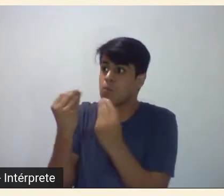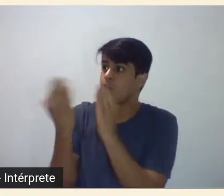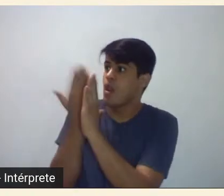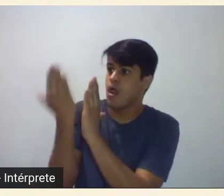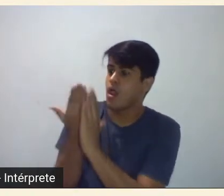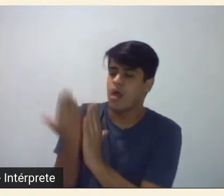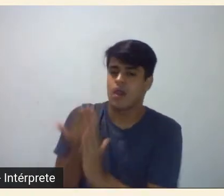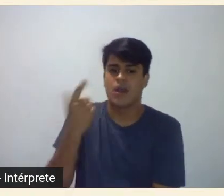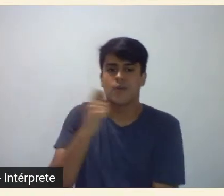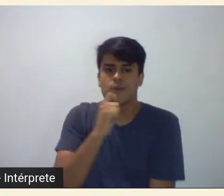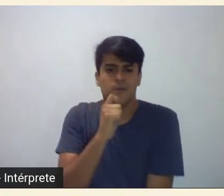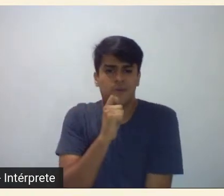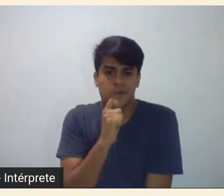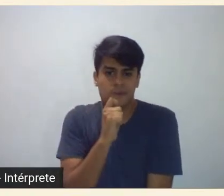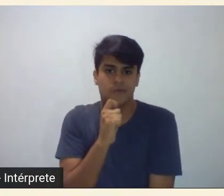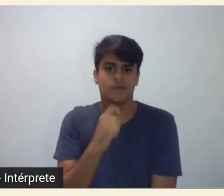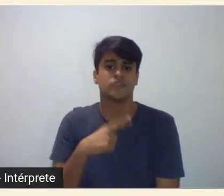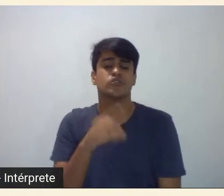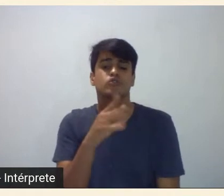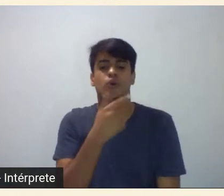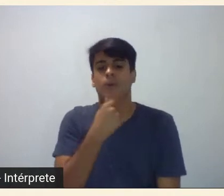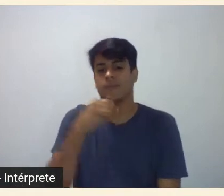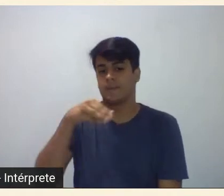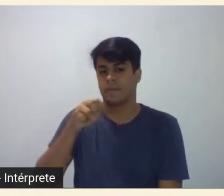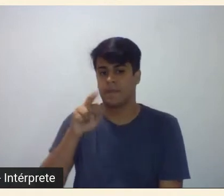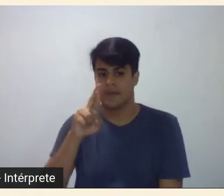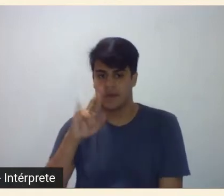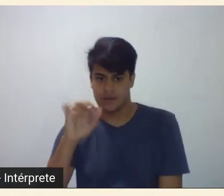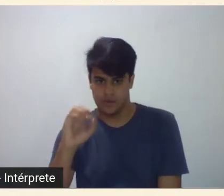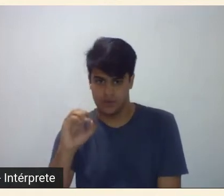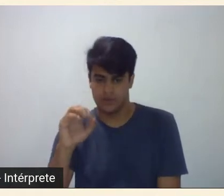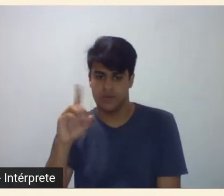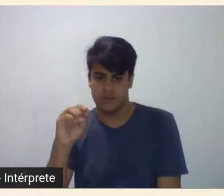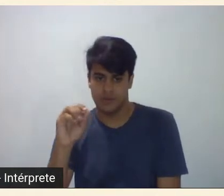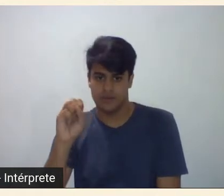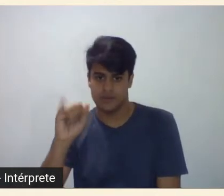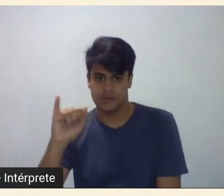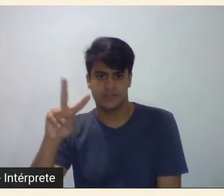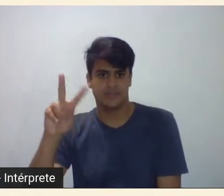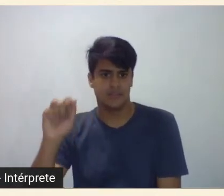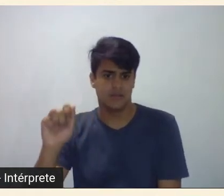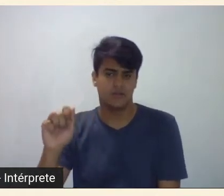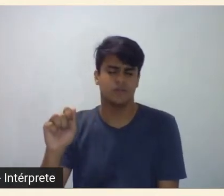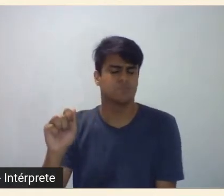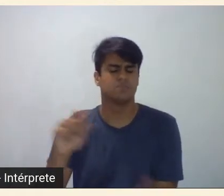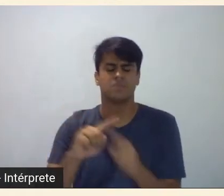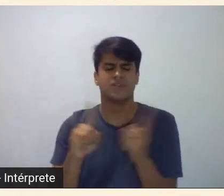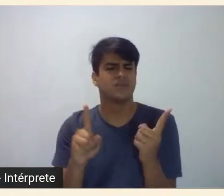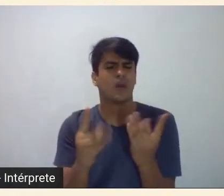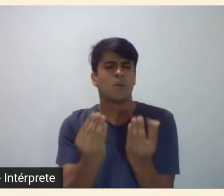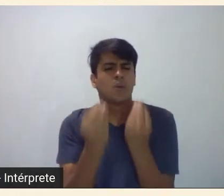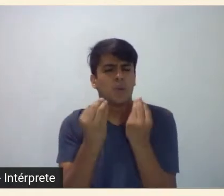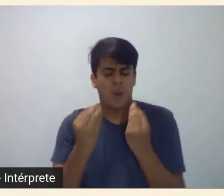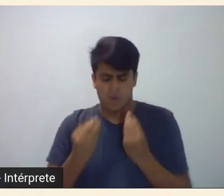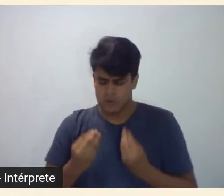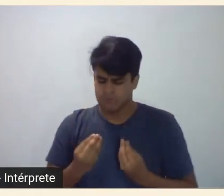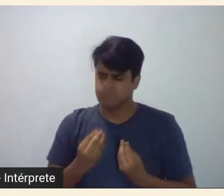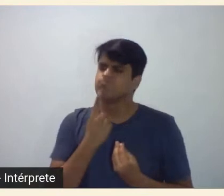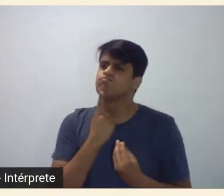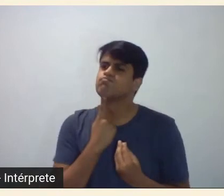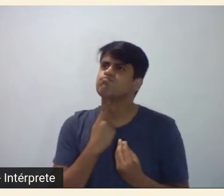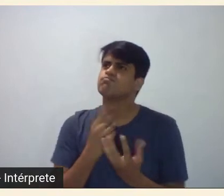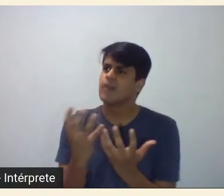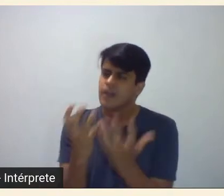a gente tinha o Mário da Silva Brito falando um pouco dos antecedentes mas eu queria saber o que te motivou o que te levou a esse